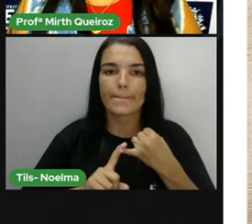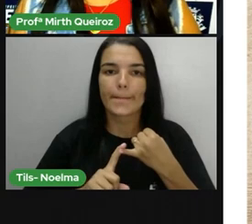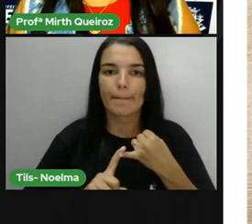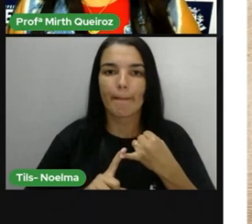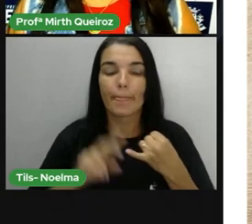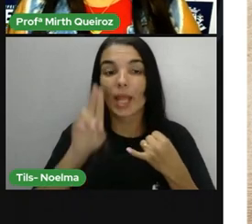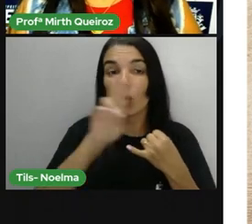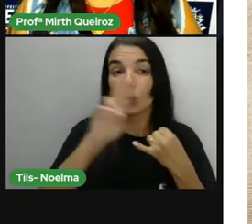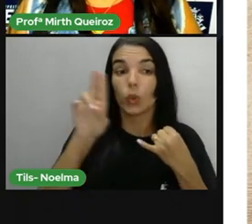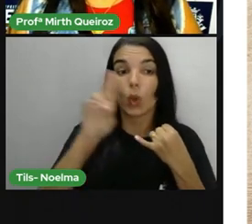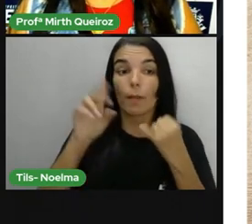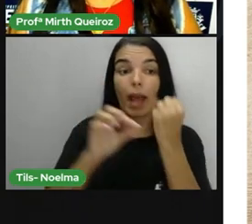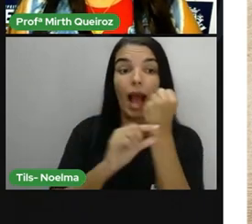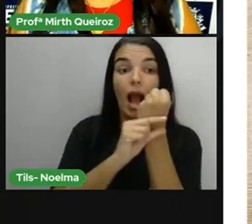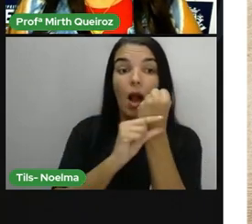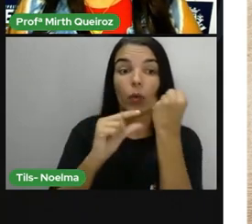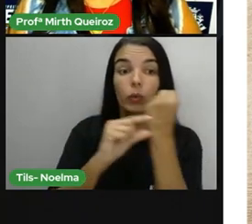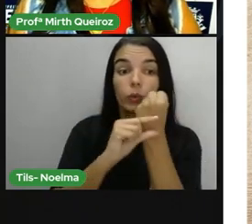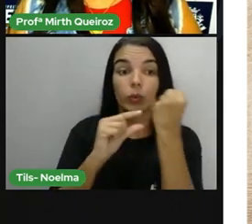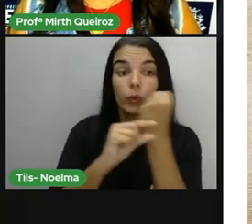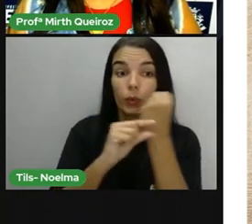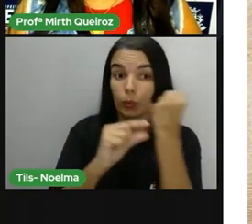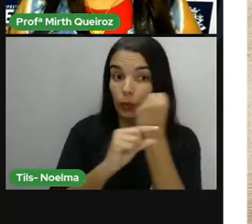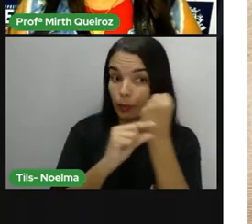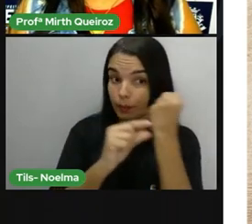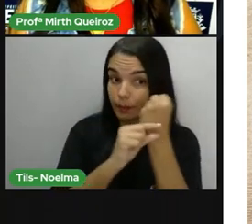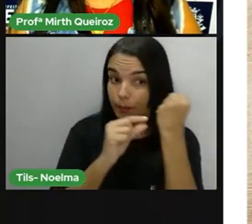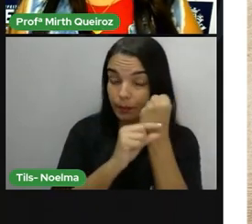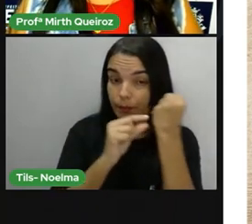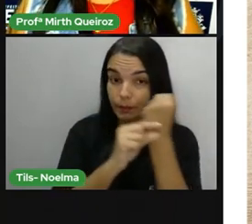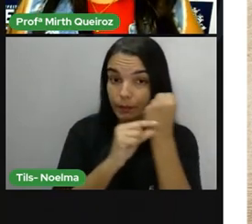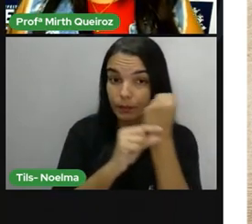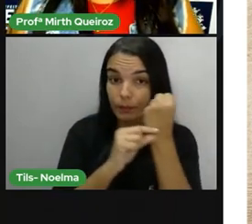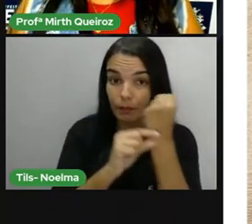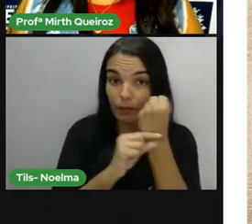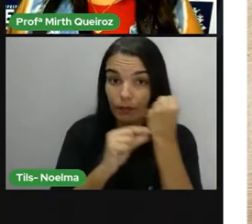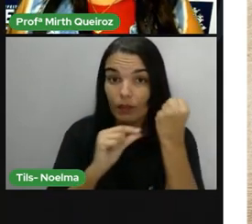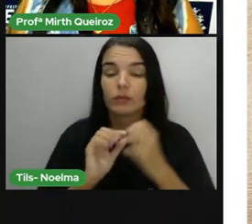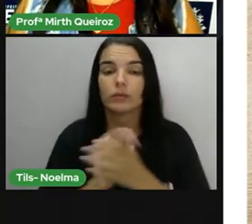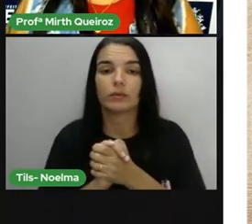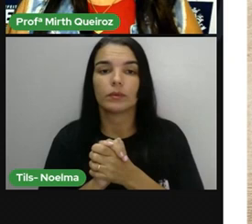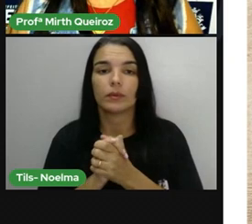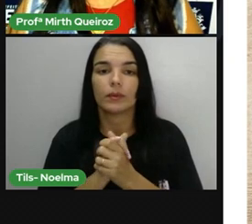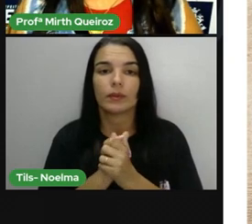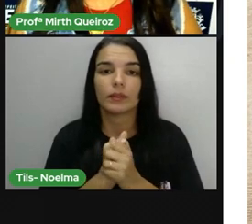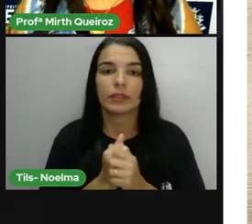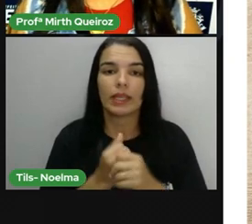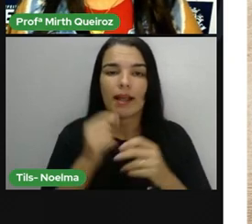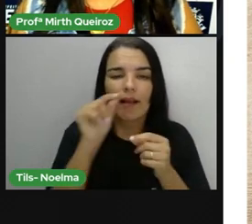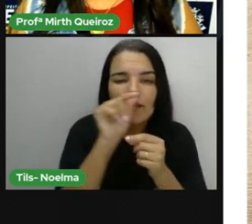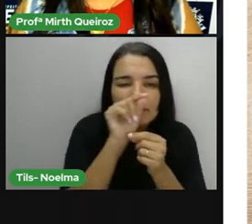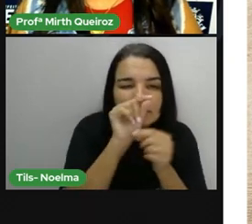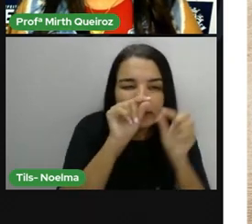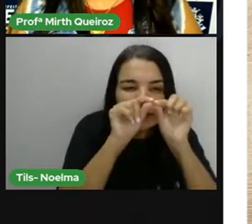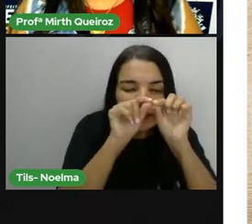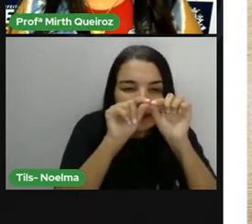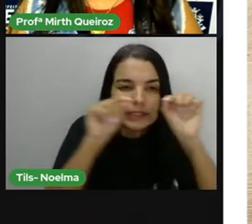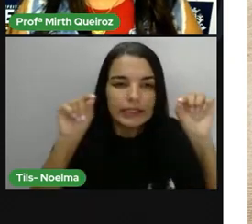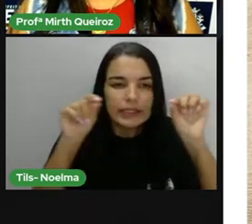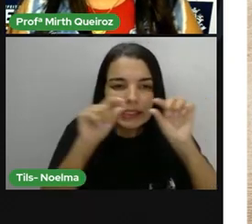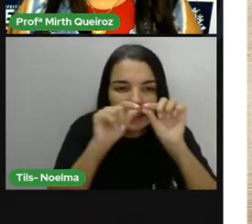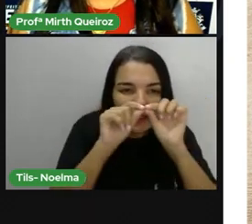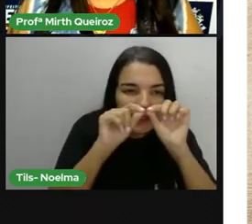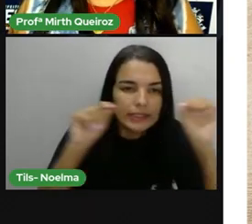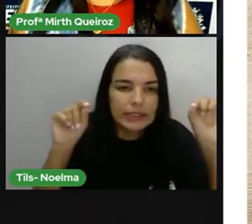autor do poema, que é Miroval Ribeiro Marx, né? Cada linha do poema, cada